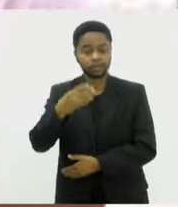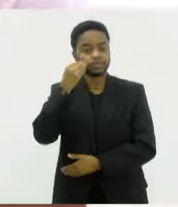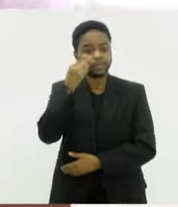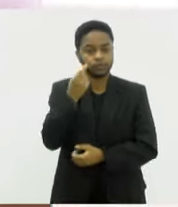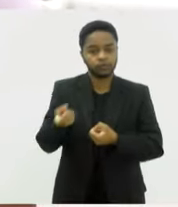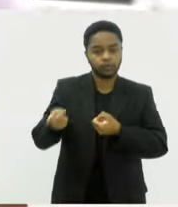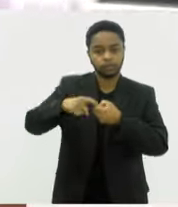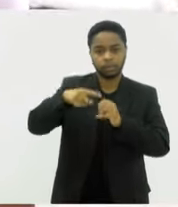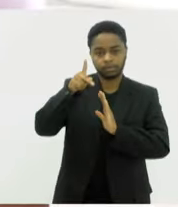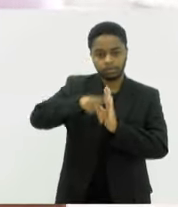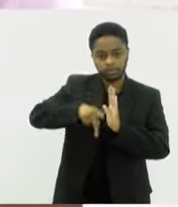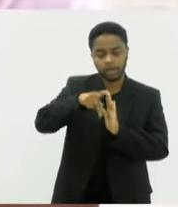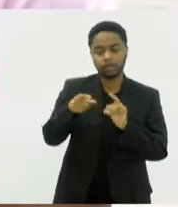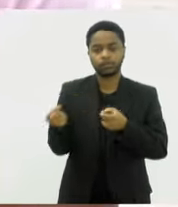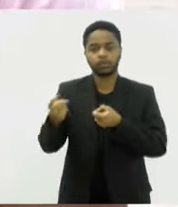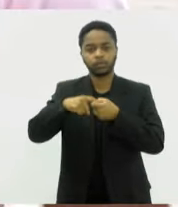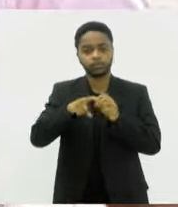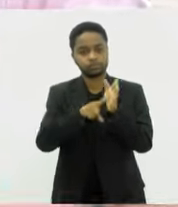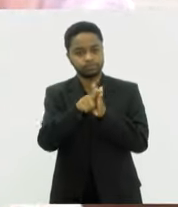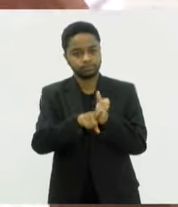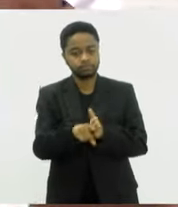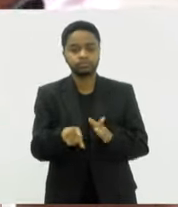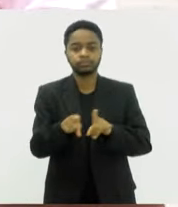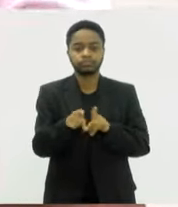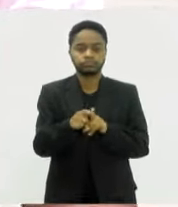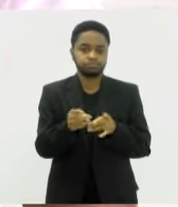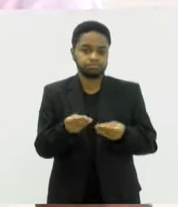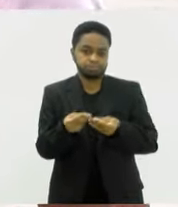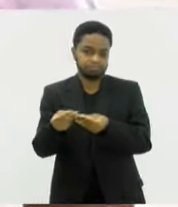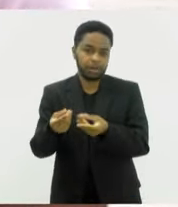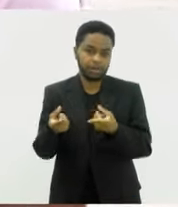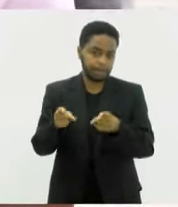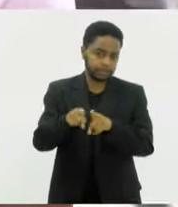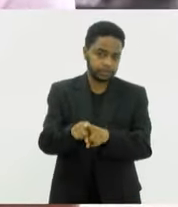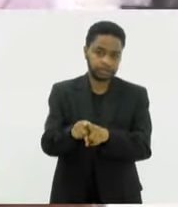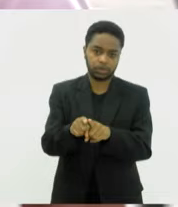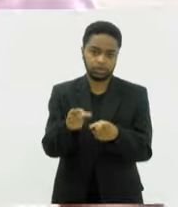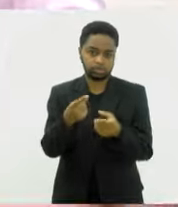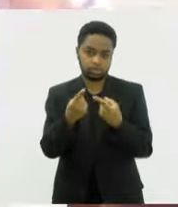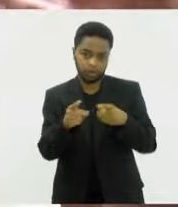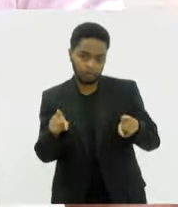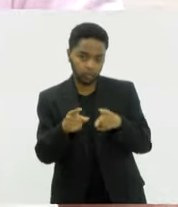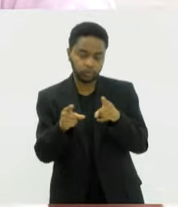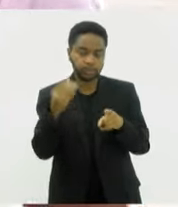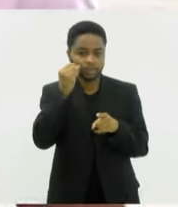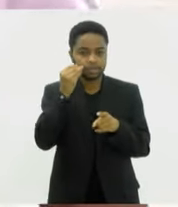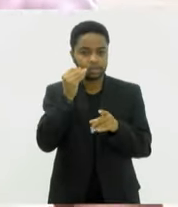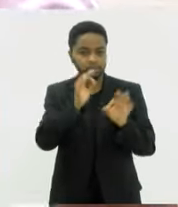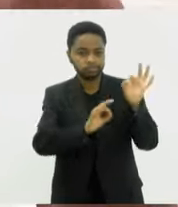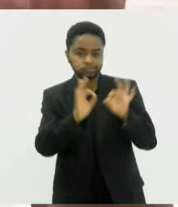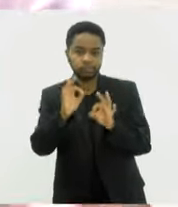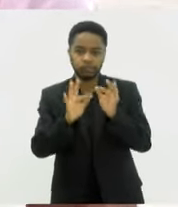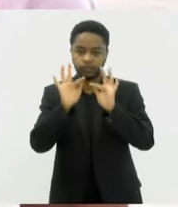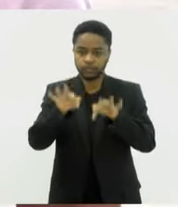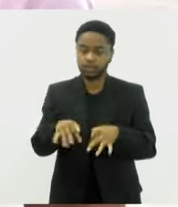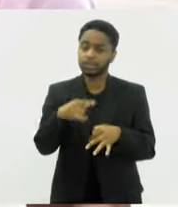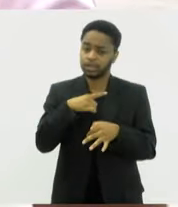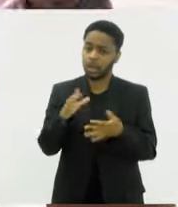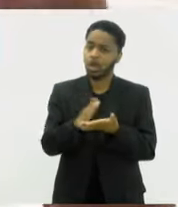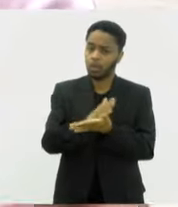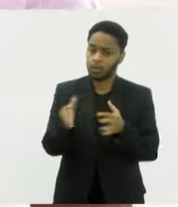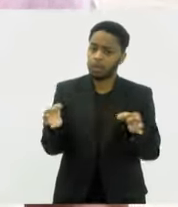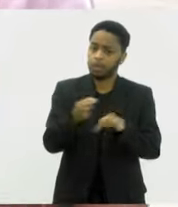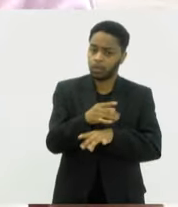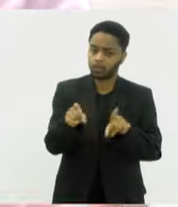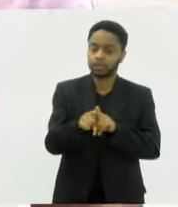projeto, né? Essas pesquisas e mandar pros parceiros dela, de música, para terminar algumas coisas. Tem coisa pronta também, mas